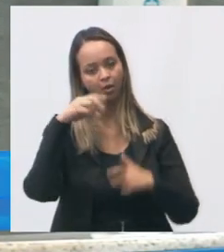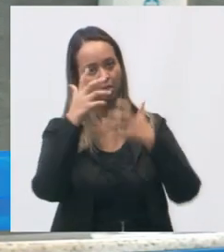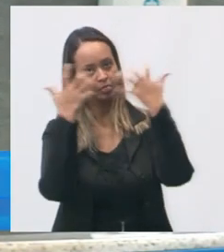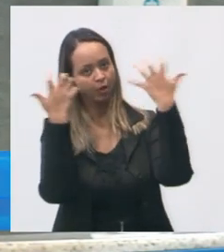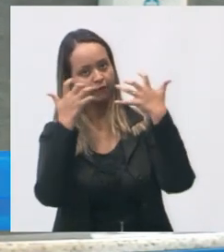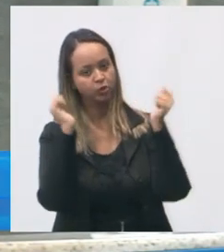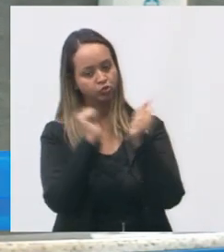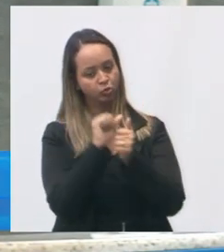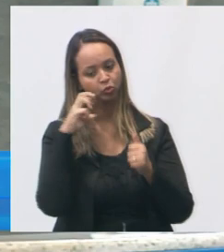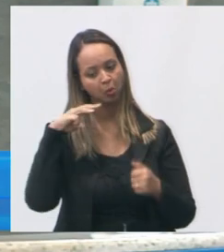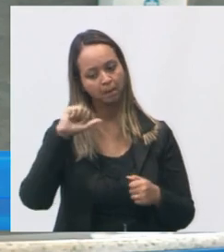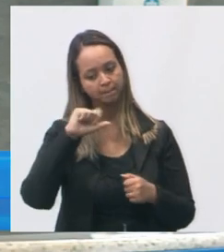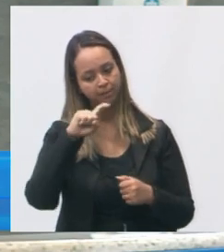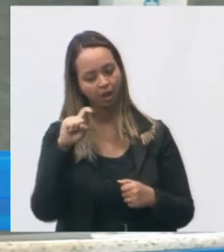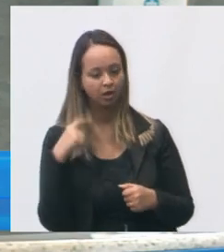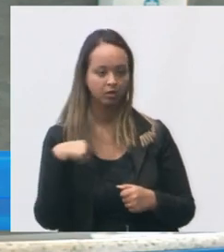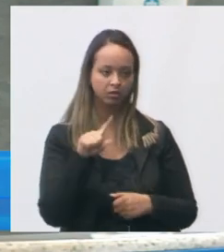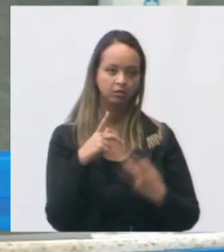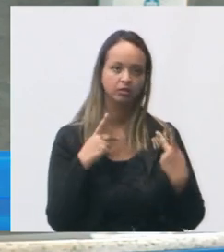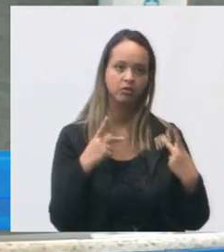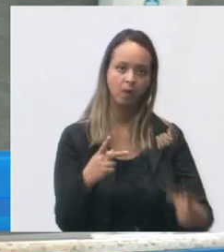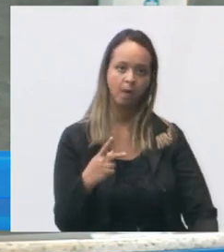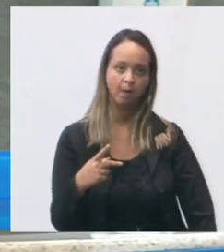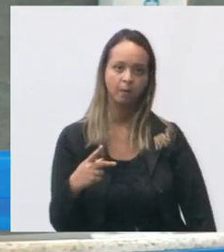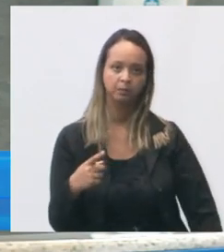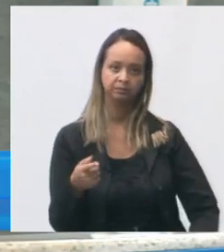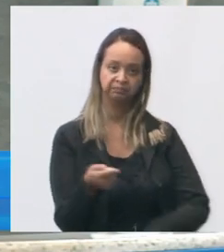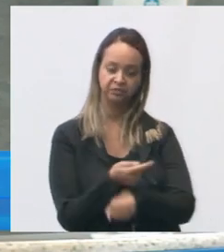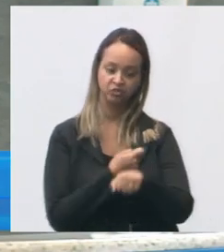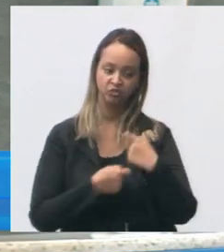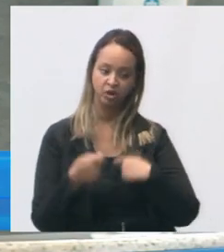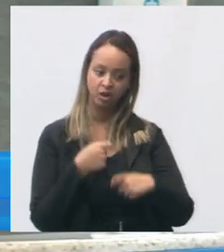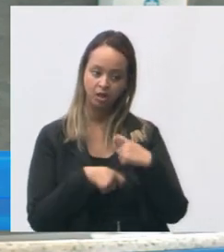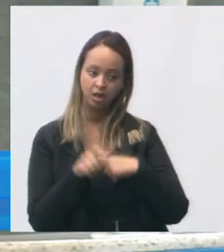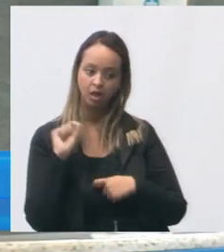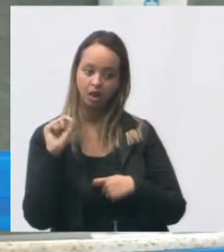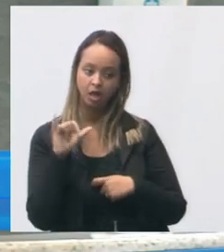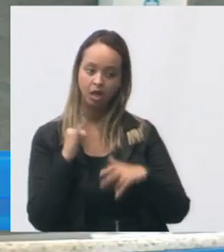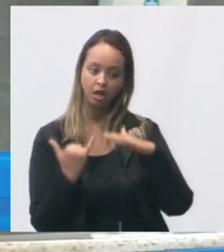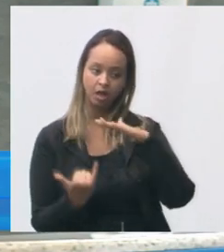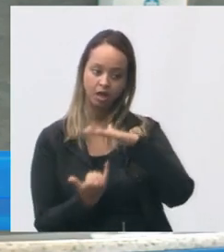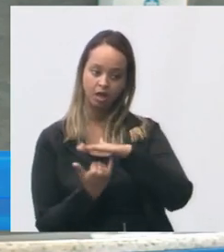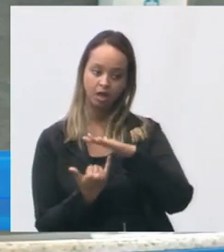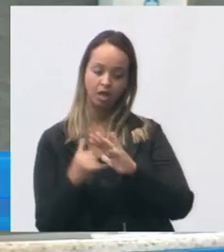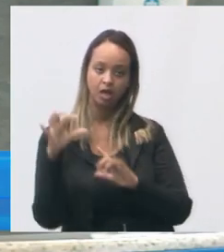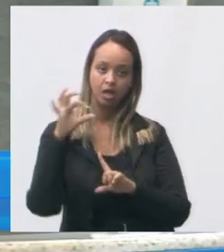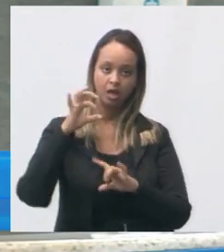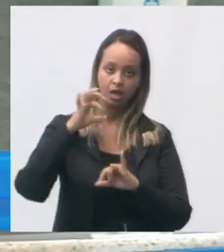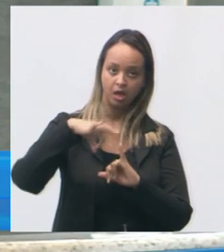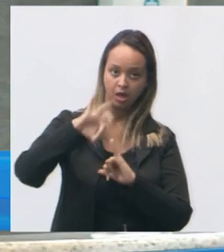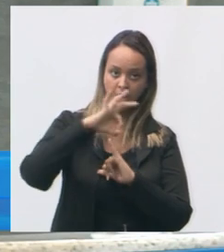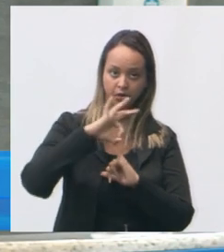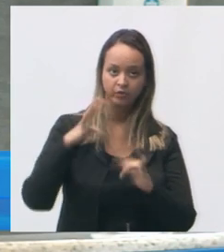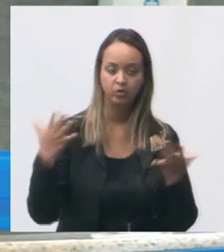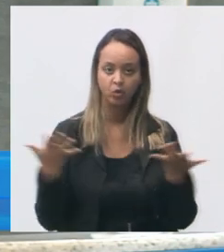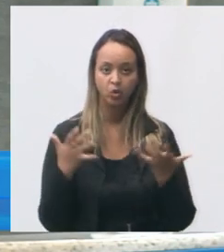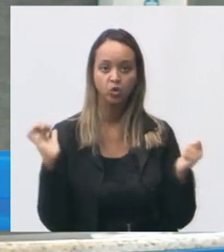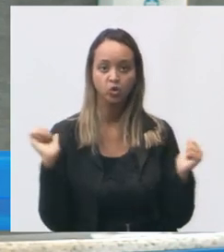imóvel próprio da prefeitura que está gerenciada pelo IFES hoje junto com a prefeitura de vitória então